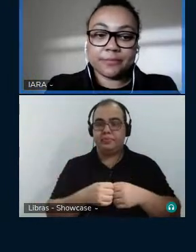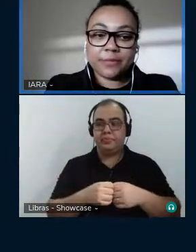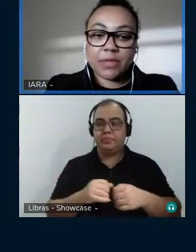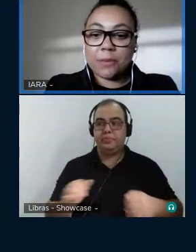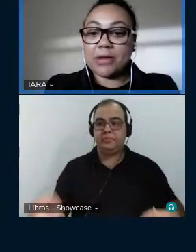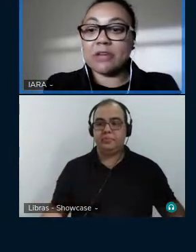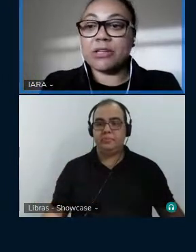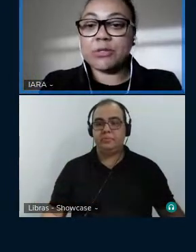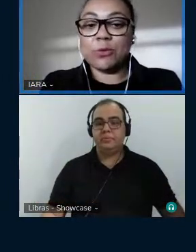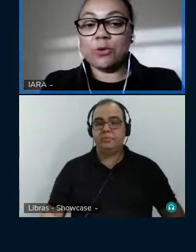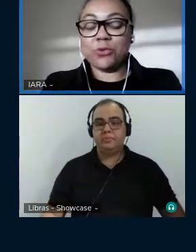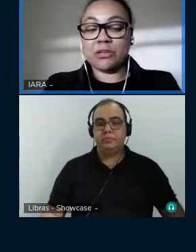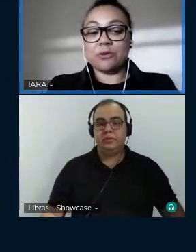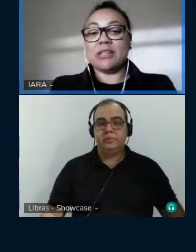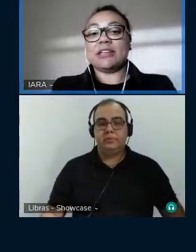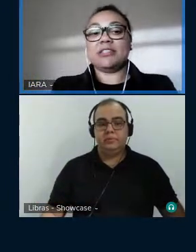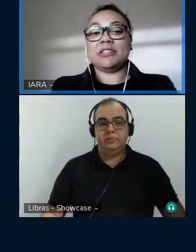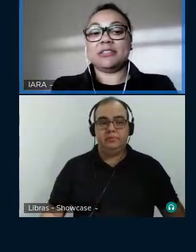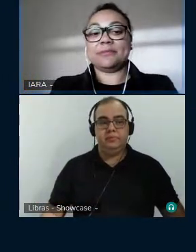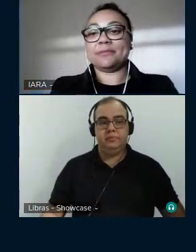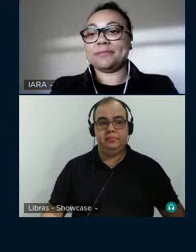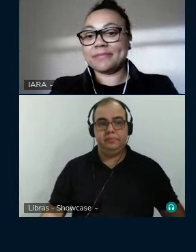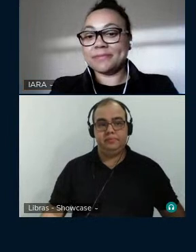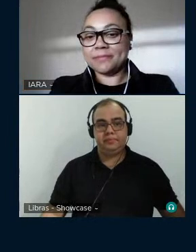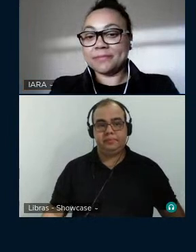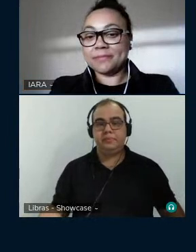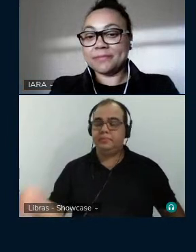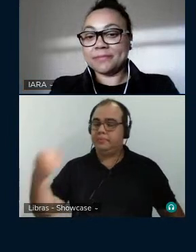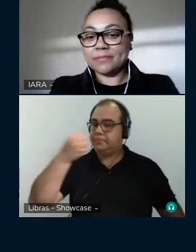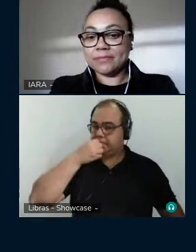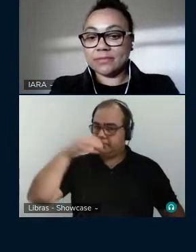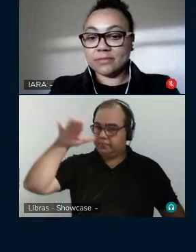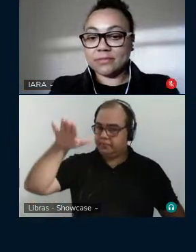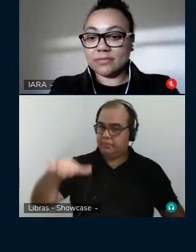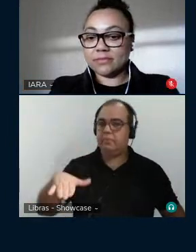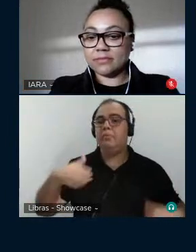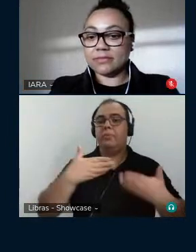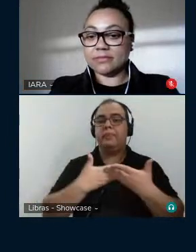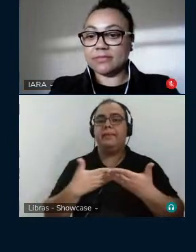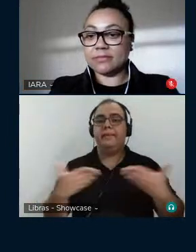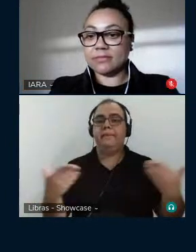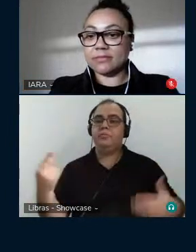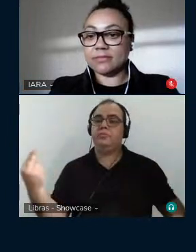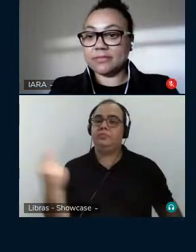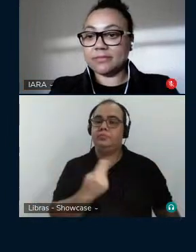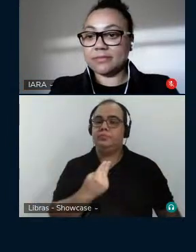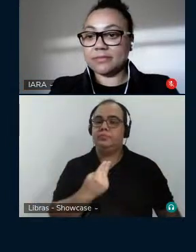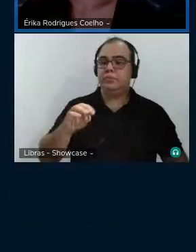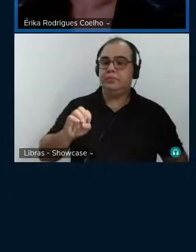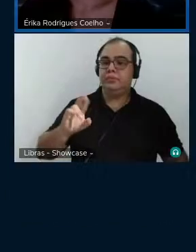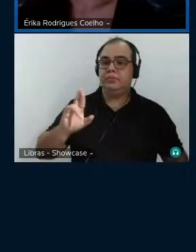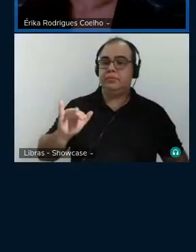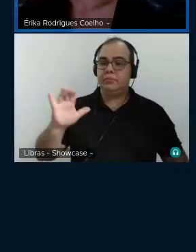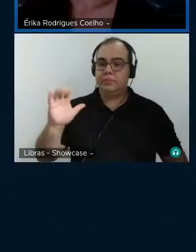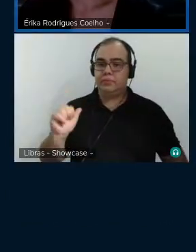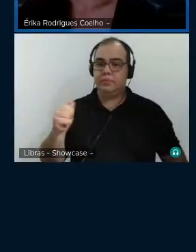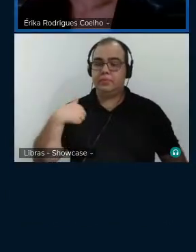A palavra é sua, fica à vontade. Boa tarde a todos. Meu nome é Érica, sou professora.